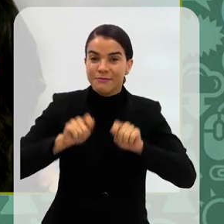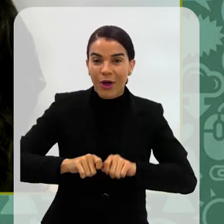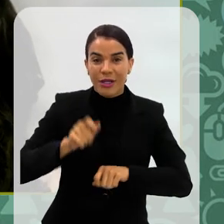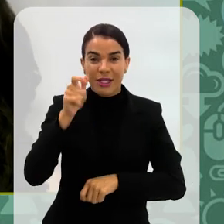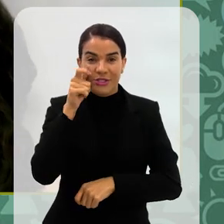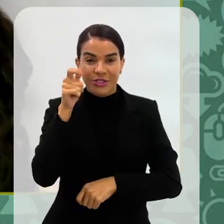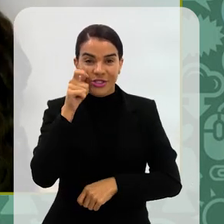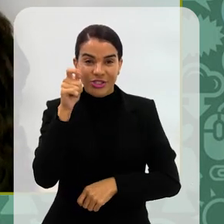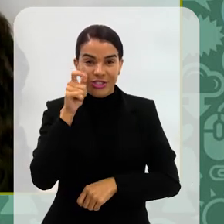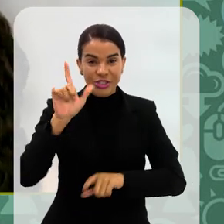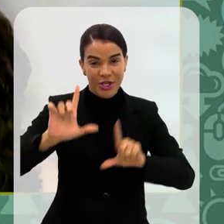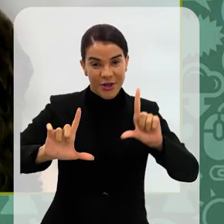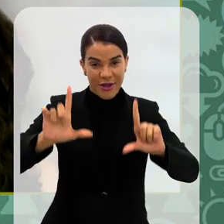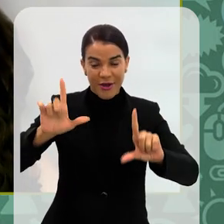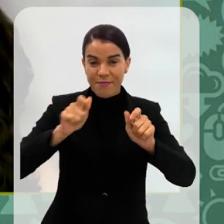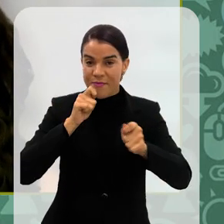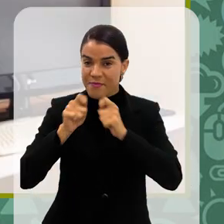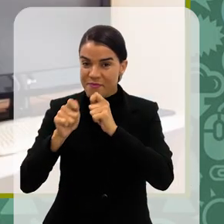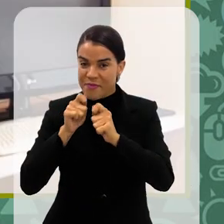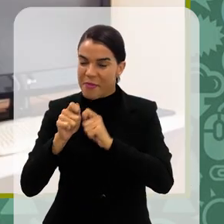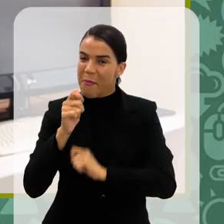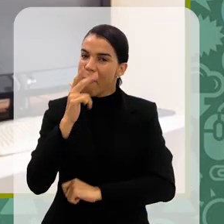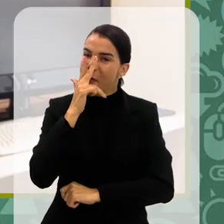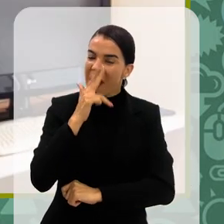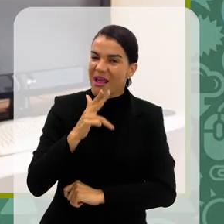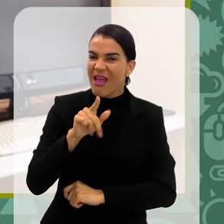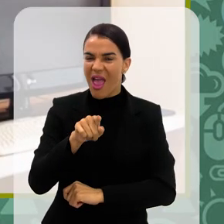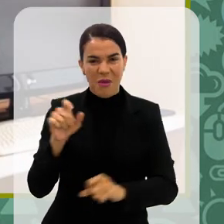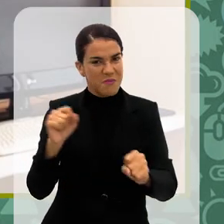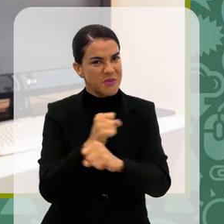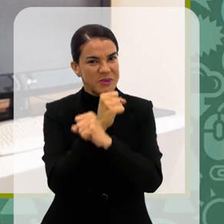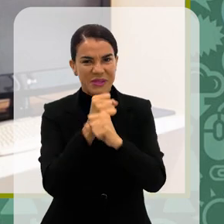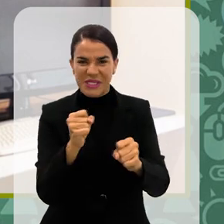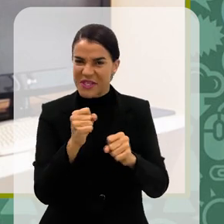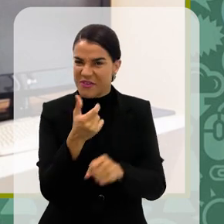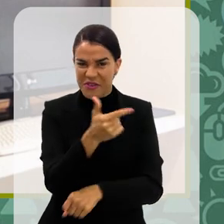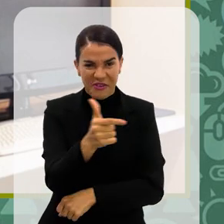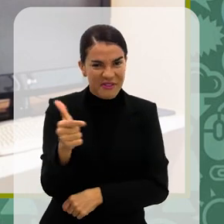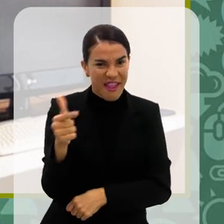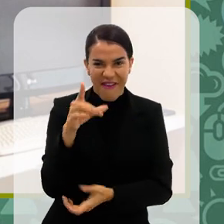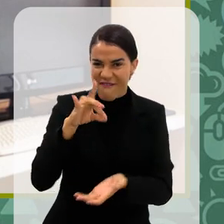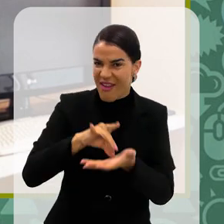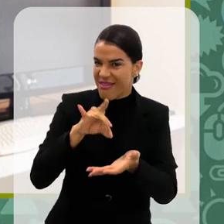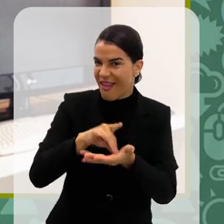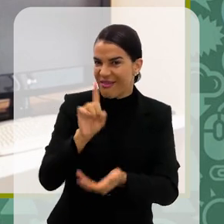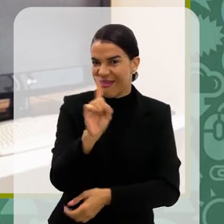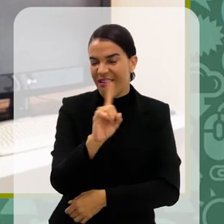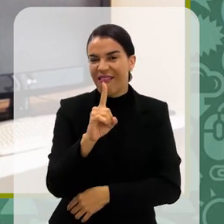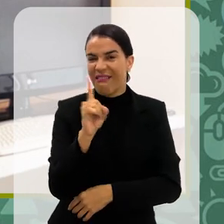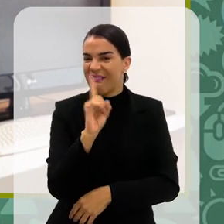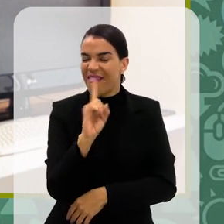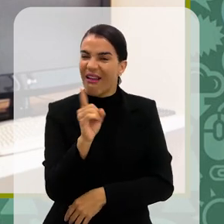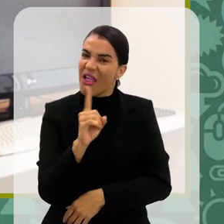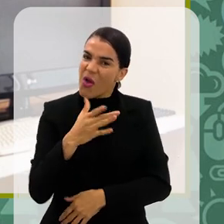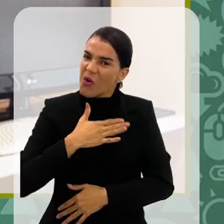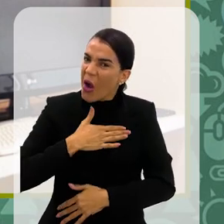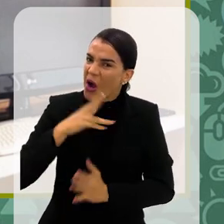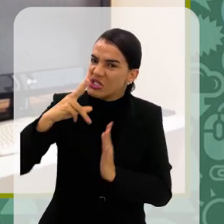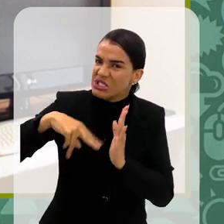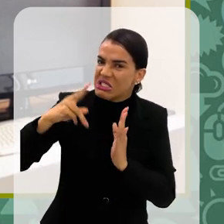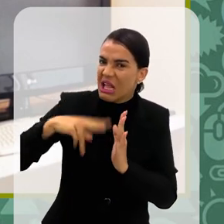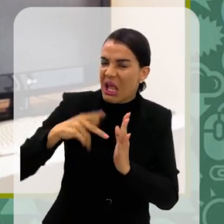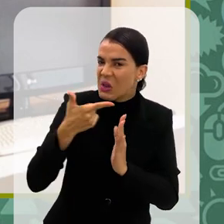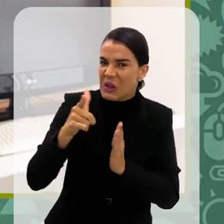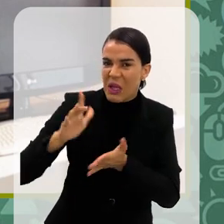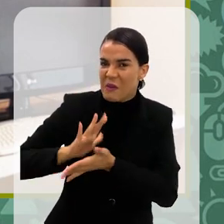estar assistindo esse programa, vendo a gente, talvez pode achar que não é possível que isso aconteça, deve ser bobeira. Não, eu gosto de